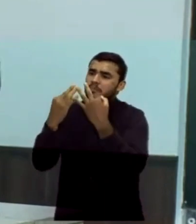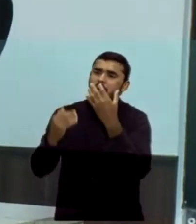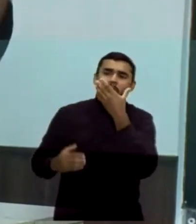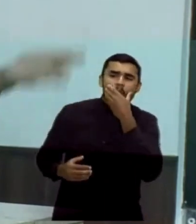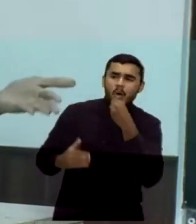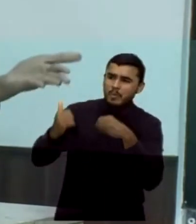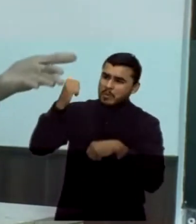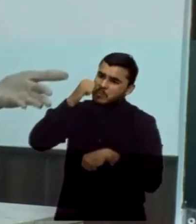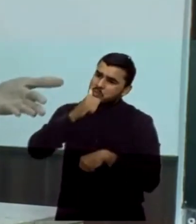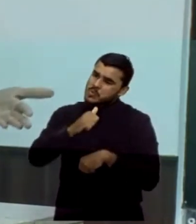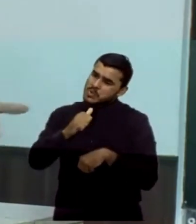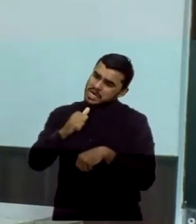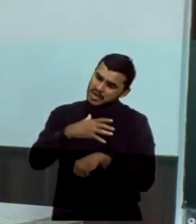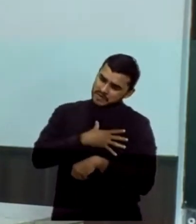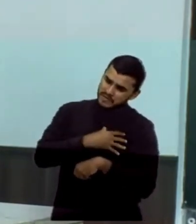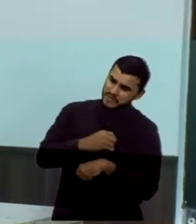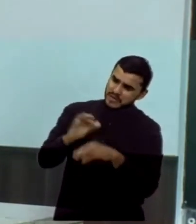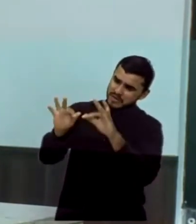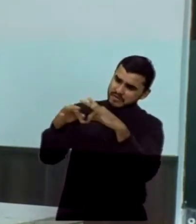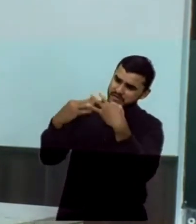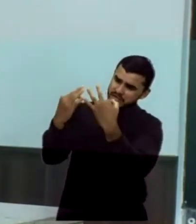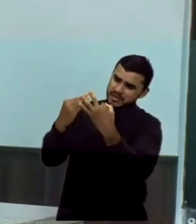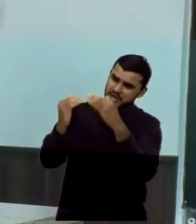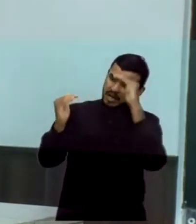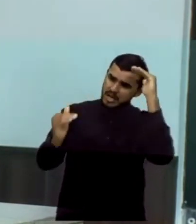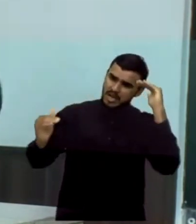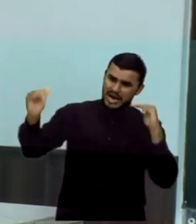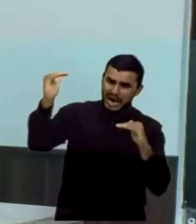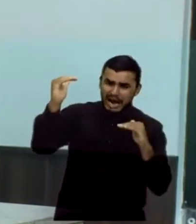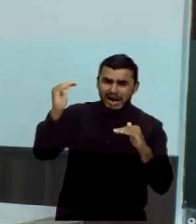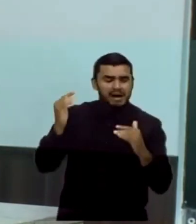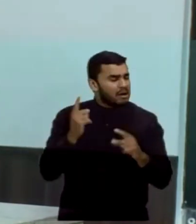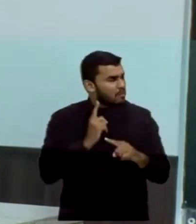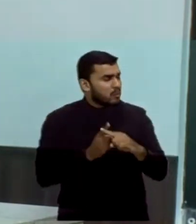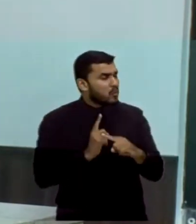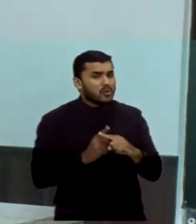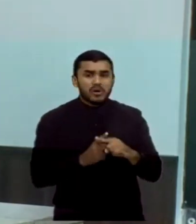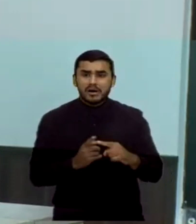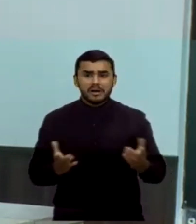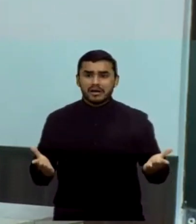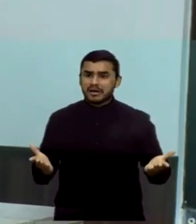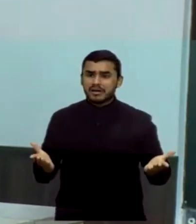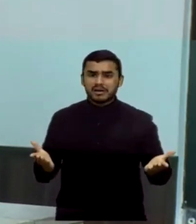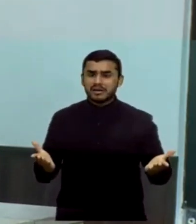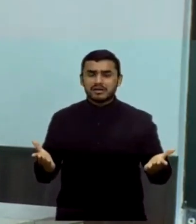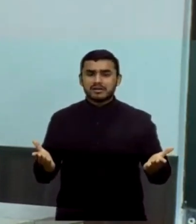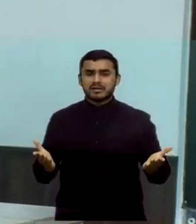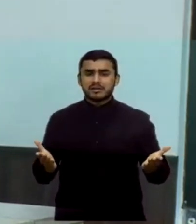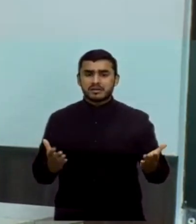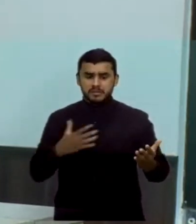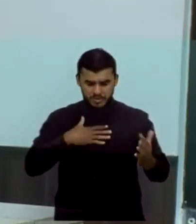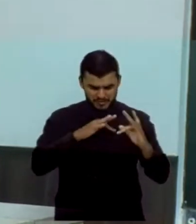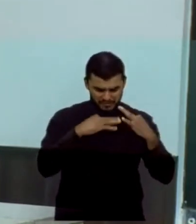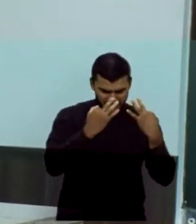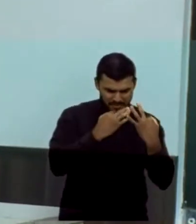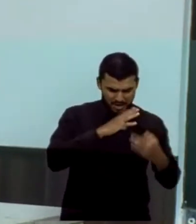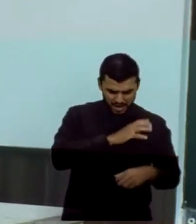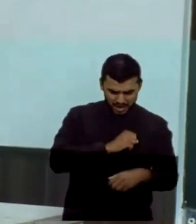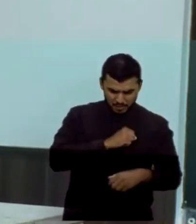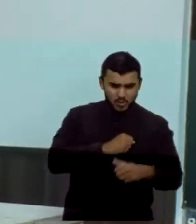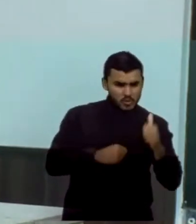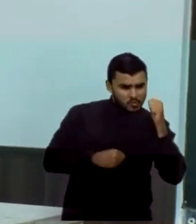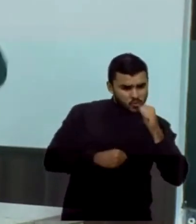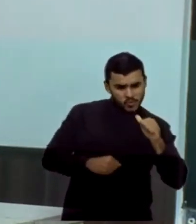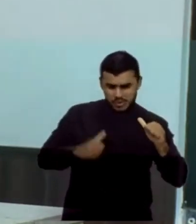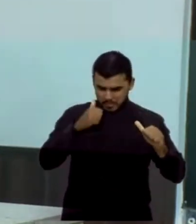e a uma família que é composta por um homem e por uma mulher? O nosso amor não vale?